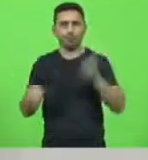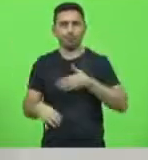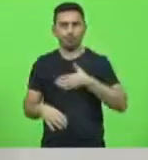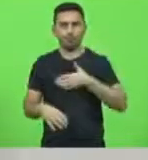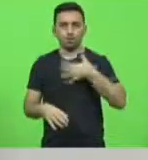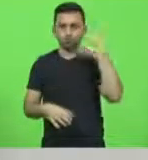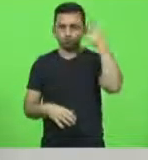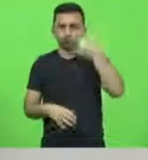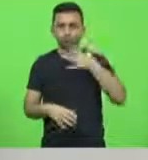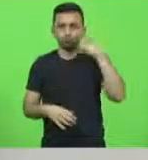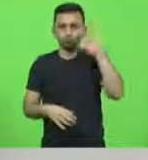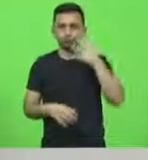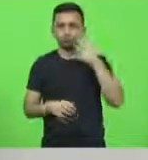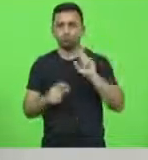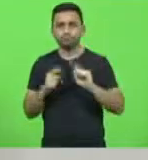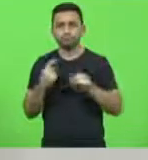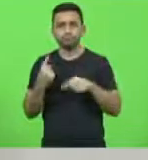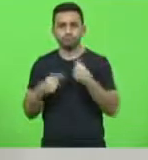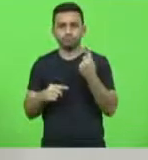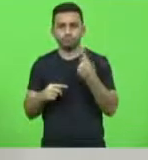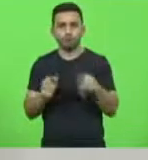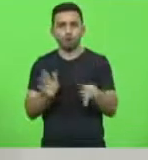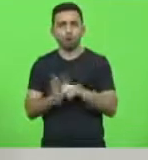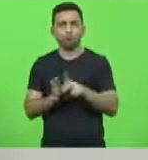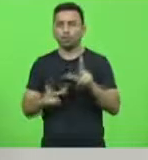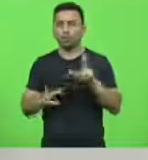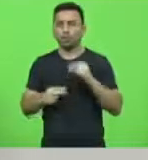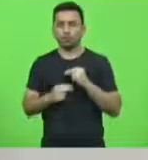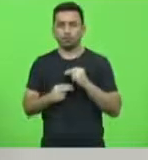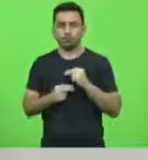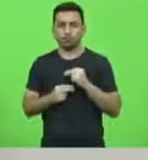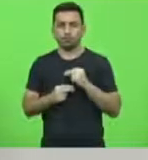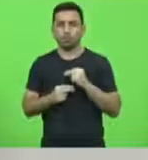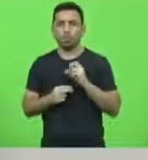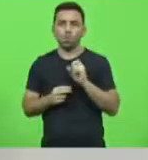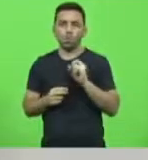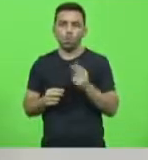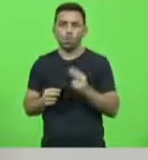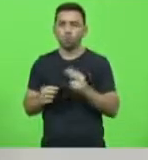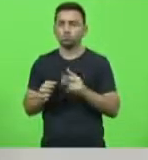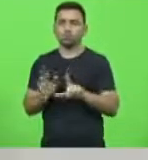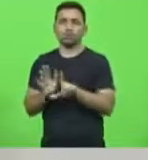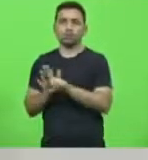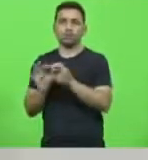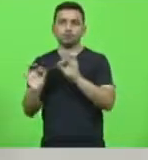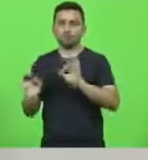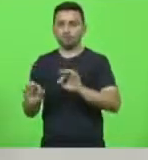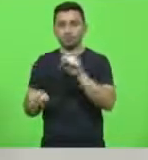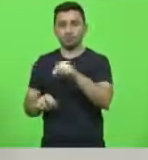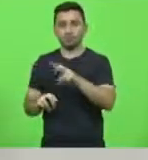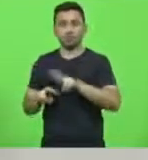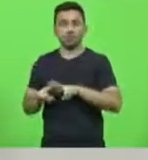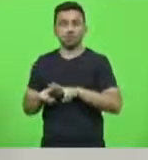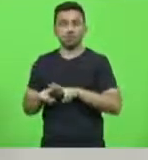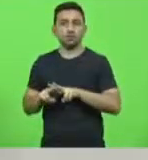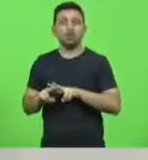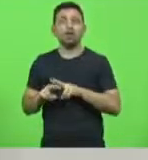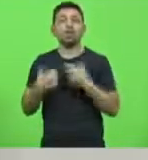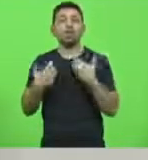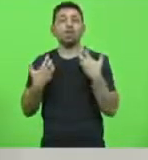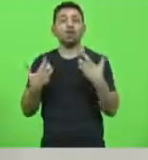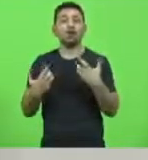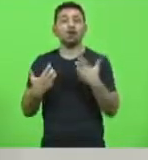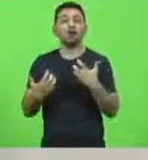não será acerca do mérito ou da legalidade da prisão. O que eu me vejo na obrigação